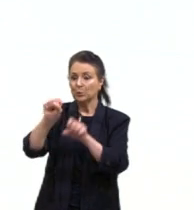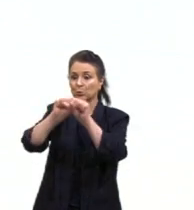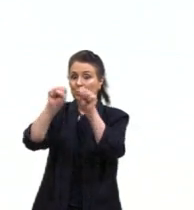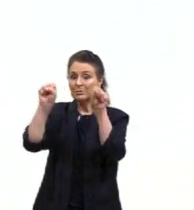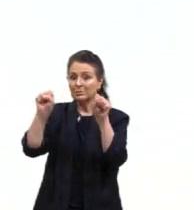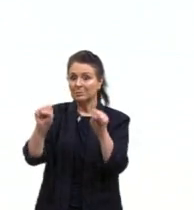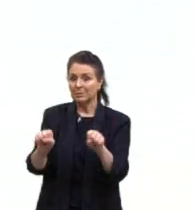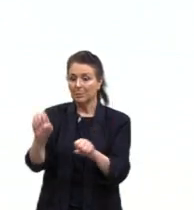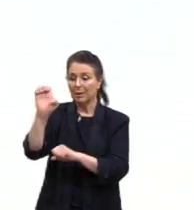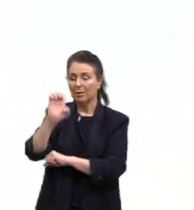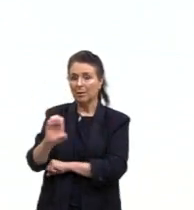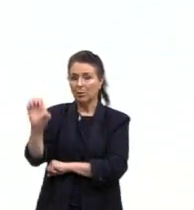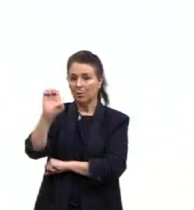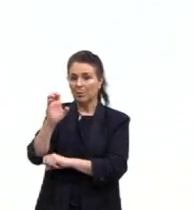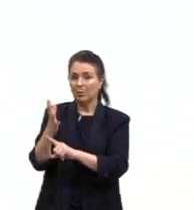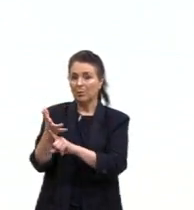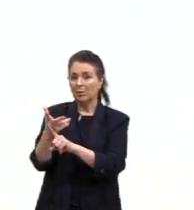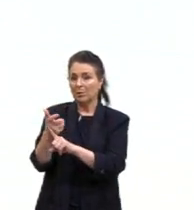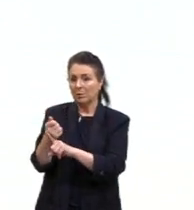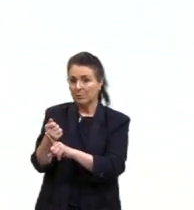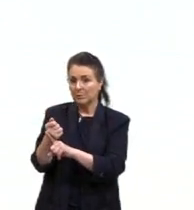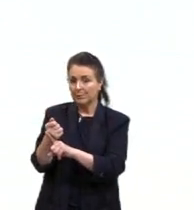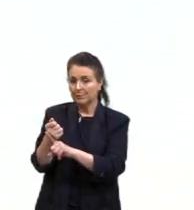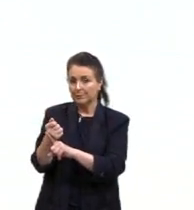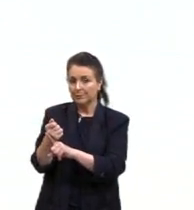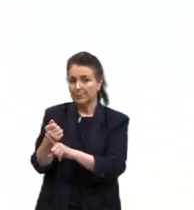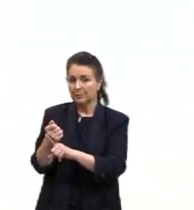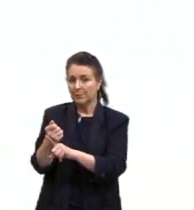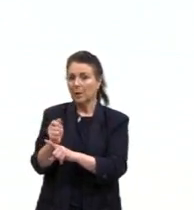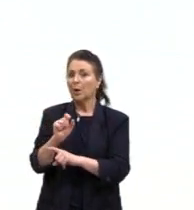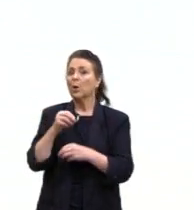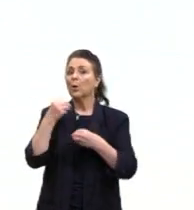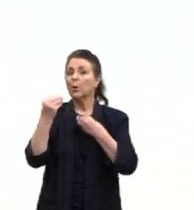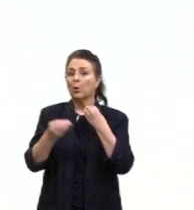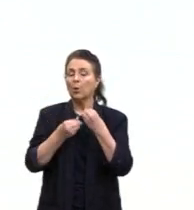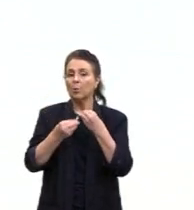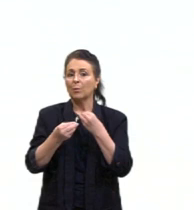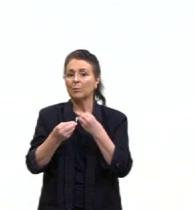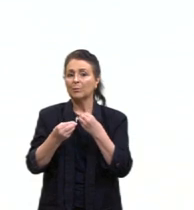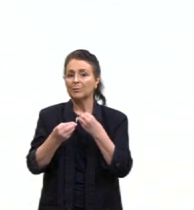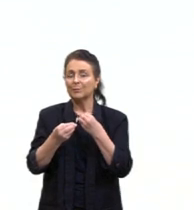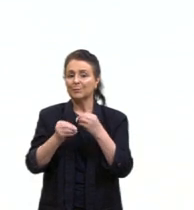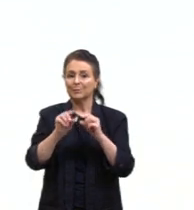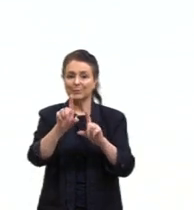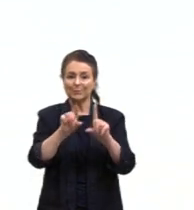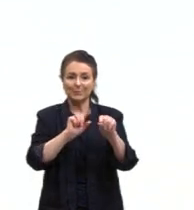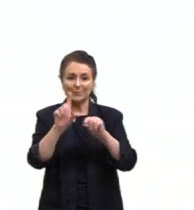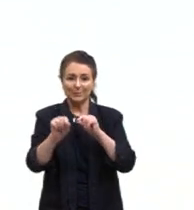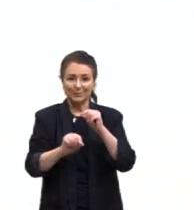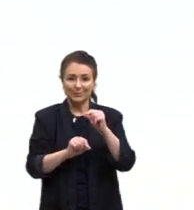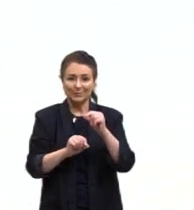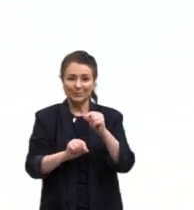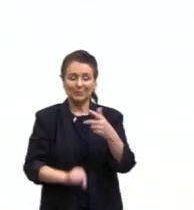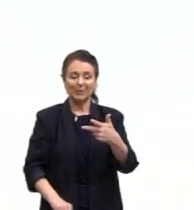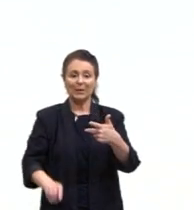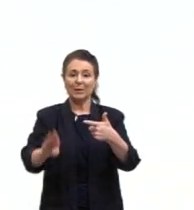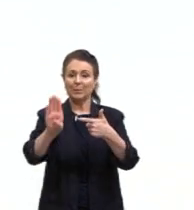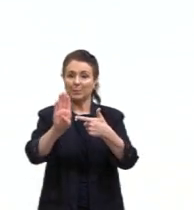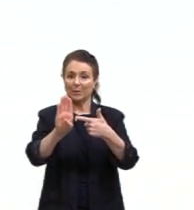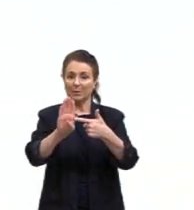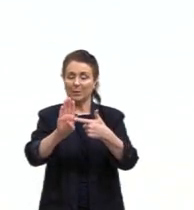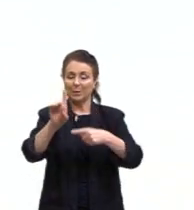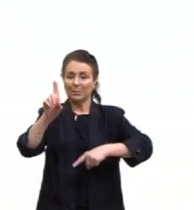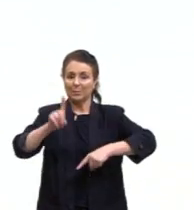europeu das artes. Justamente a alternativa B, que materializa a